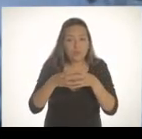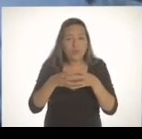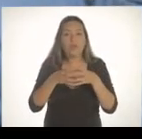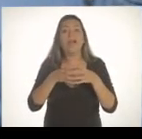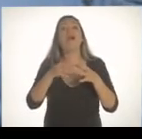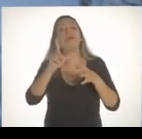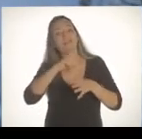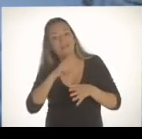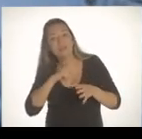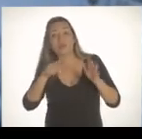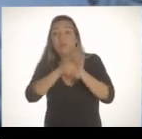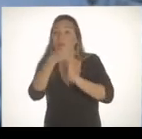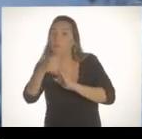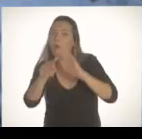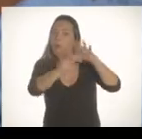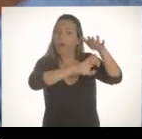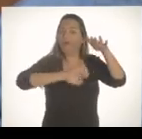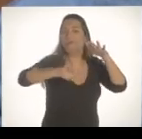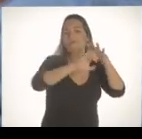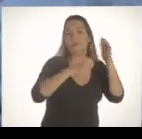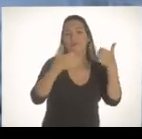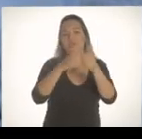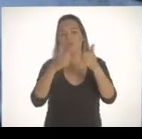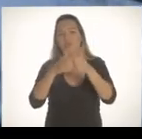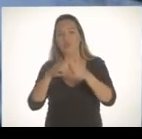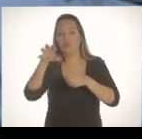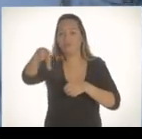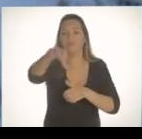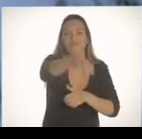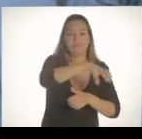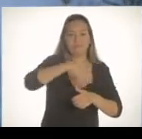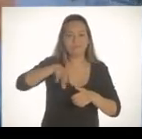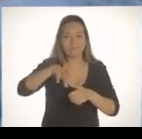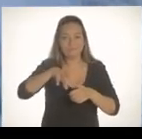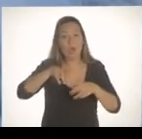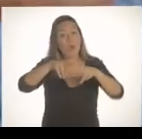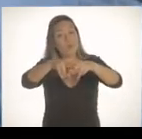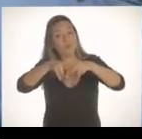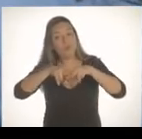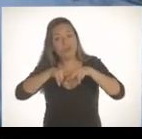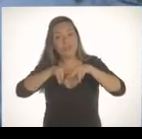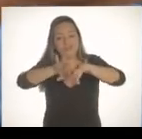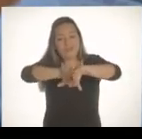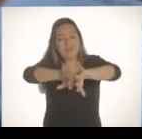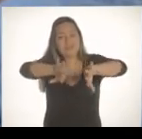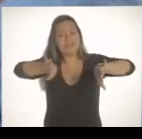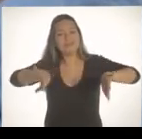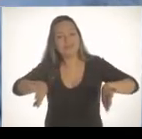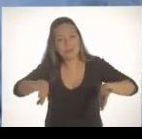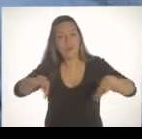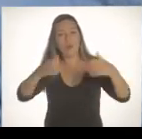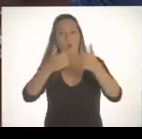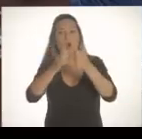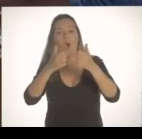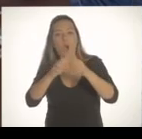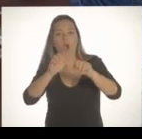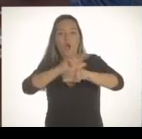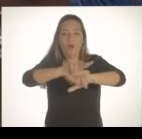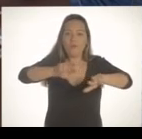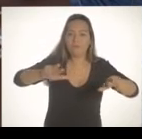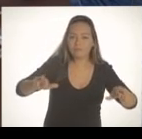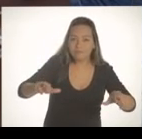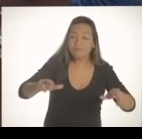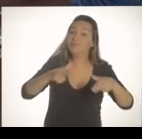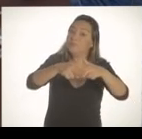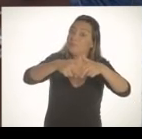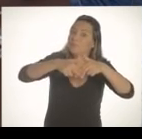saia de uma e invada o espaço da outra, você começou a dividir muito as viagens. Então, na verdade, essa